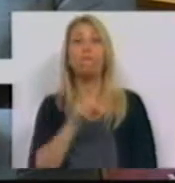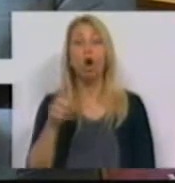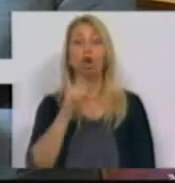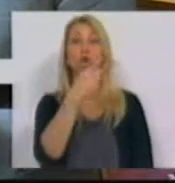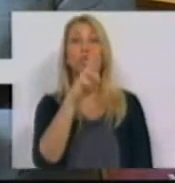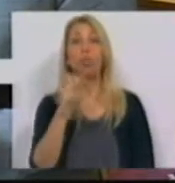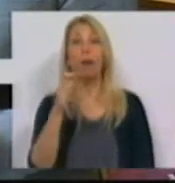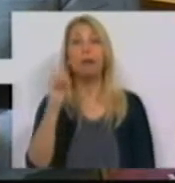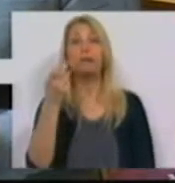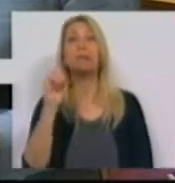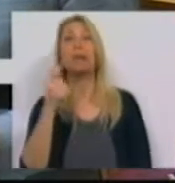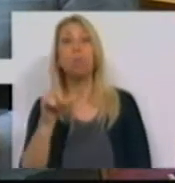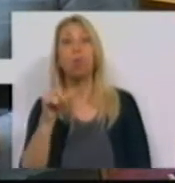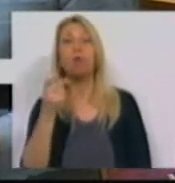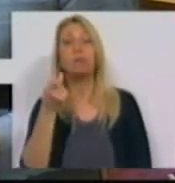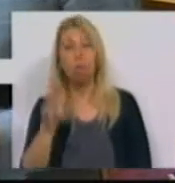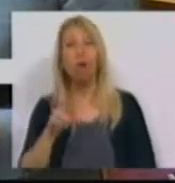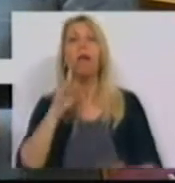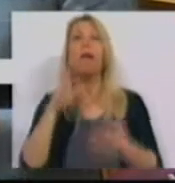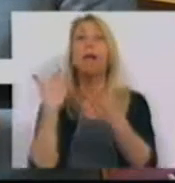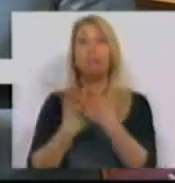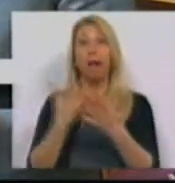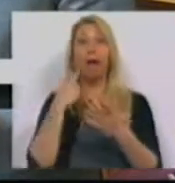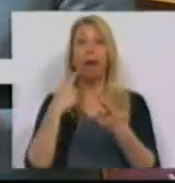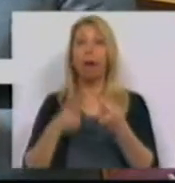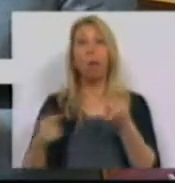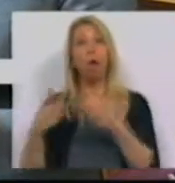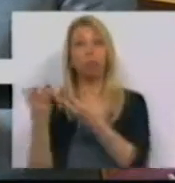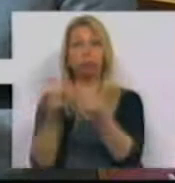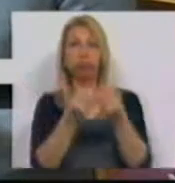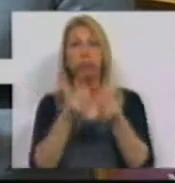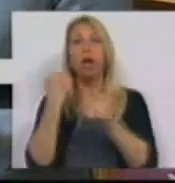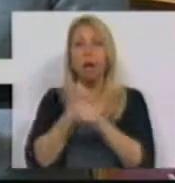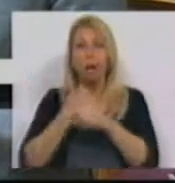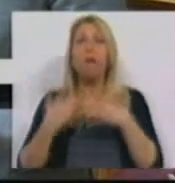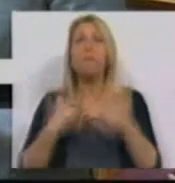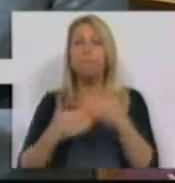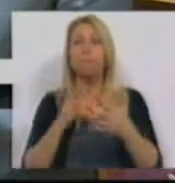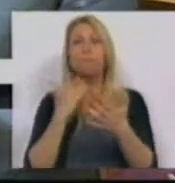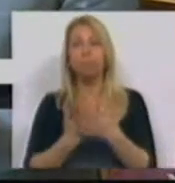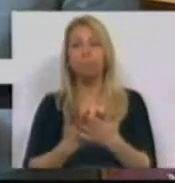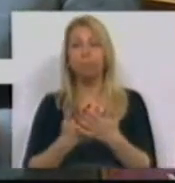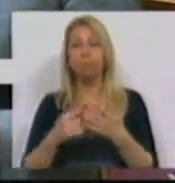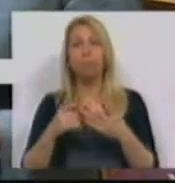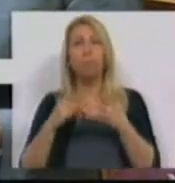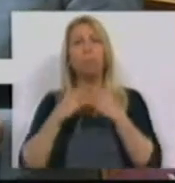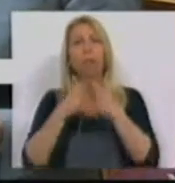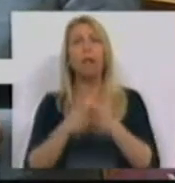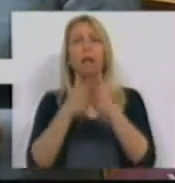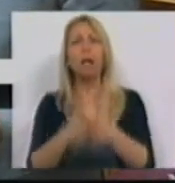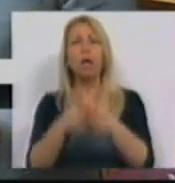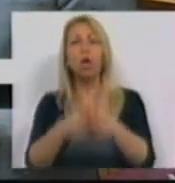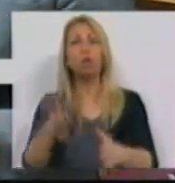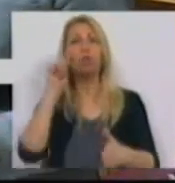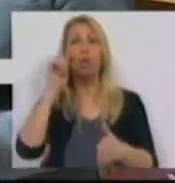potenciando as sinergias agora criadas, desenvolvimento esse ligado ao incremento da navegação de navios turísticos de médio porte